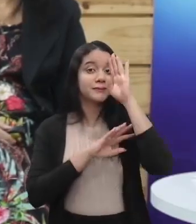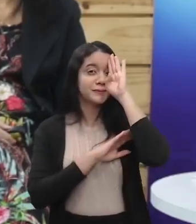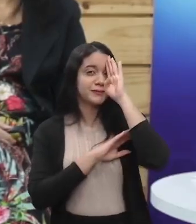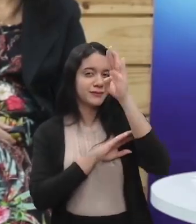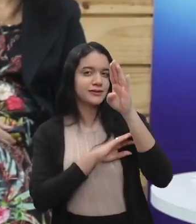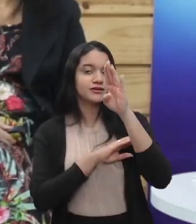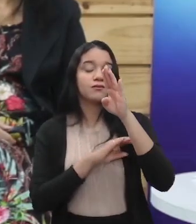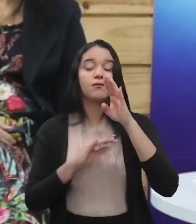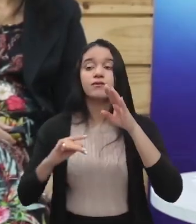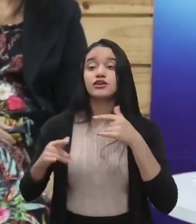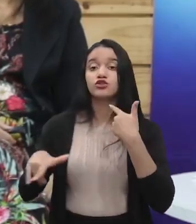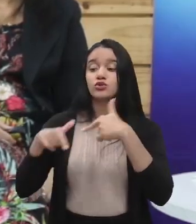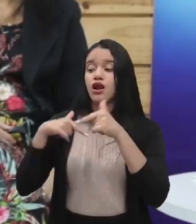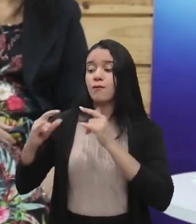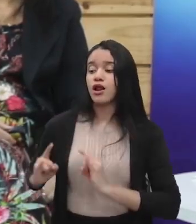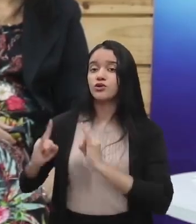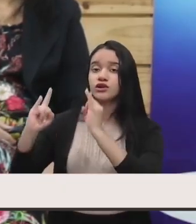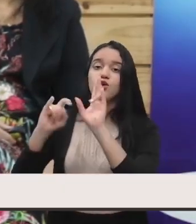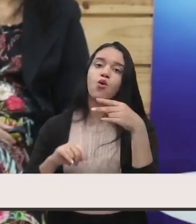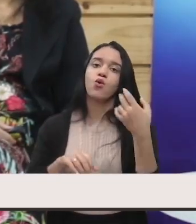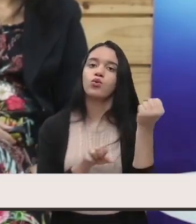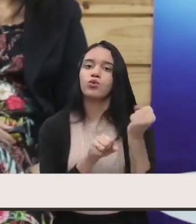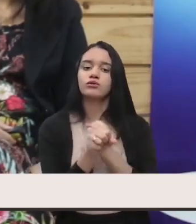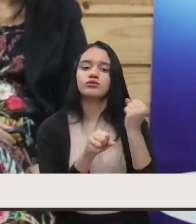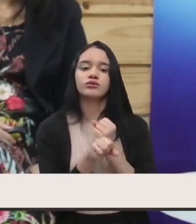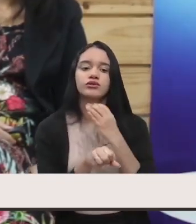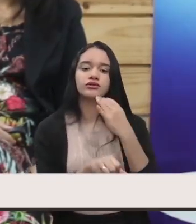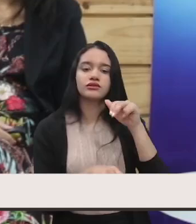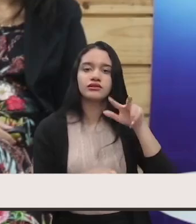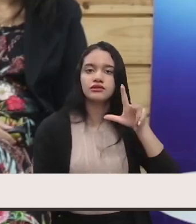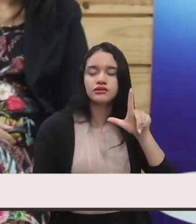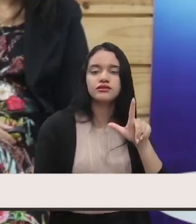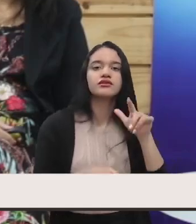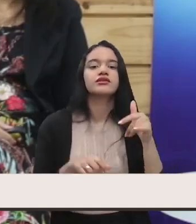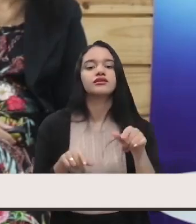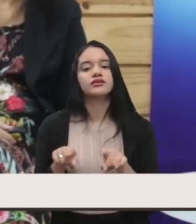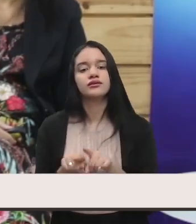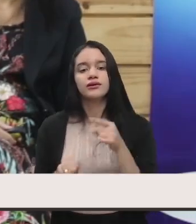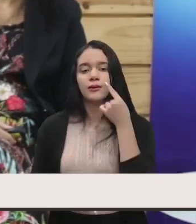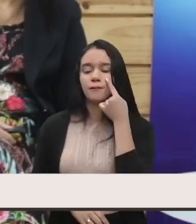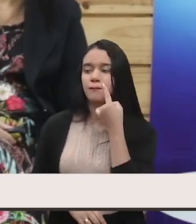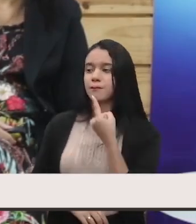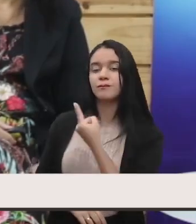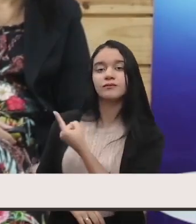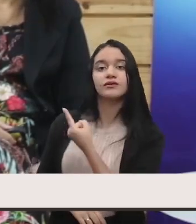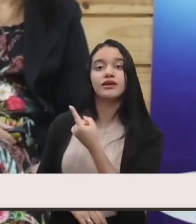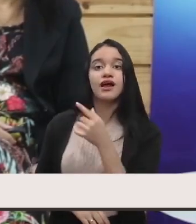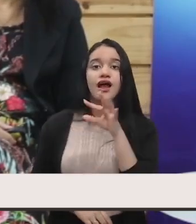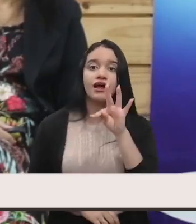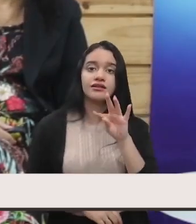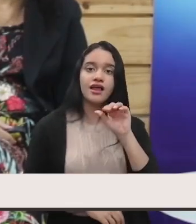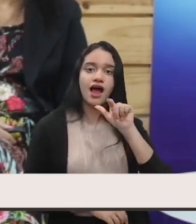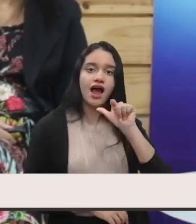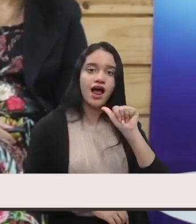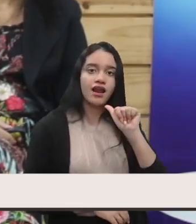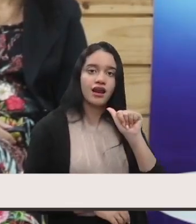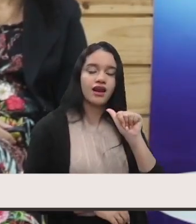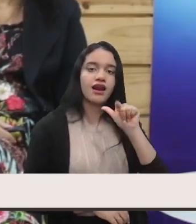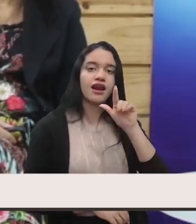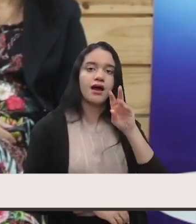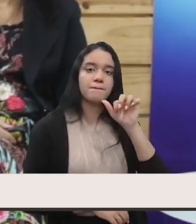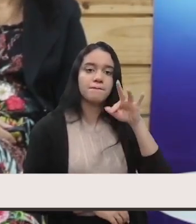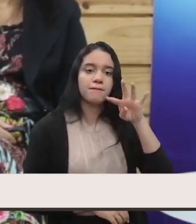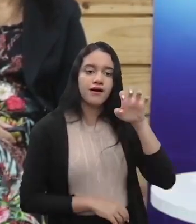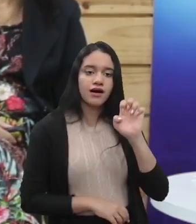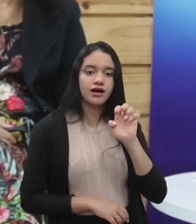prediais ou de concepção civil. aqui é um talabate Y, onde